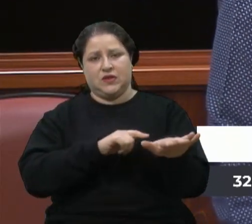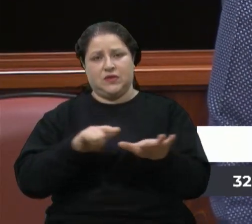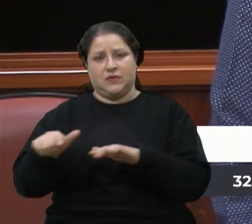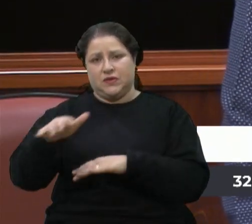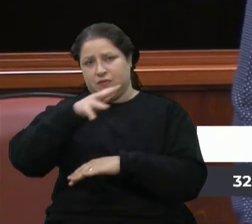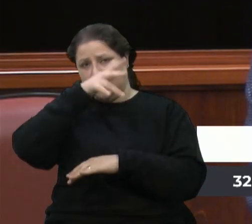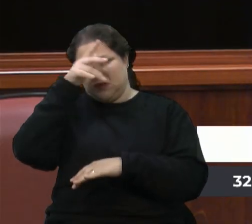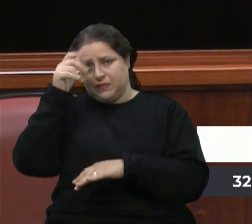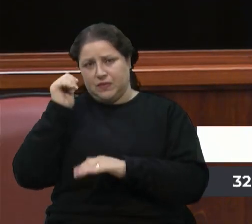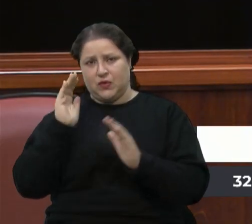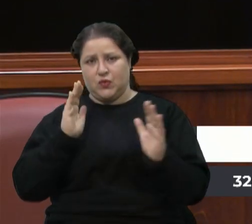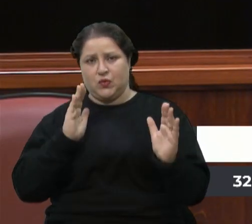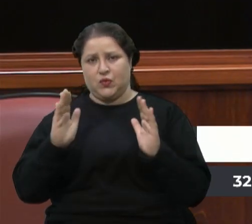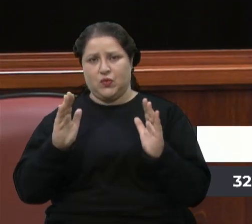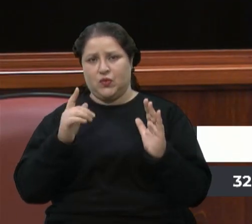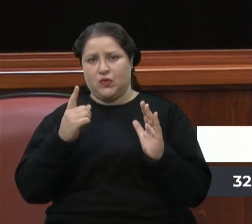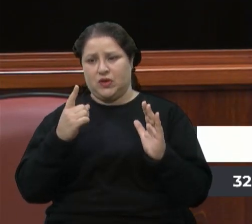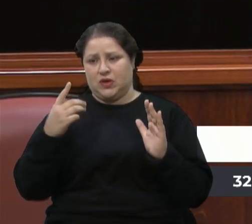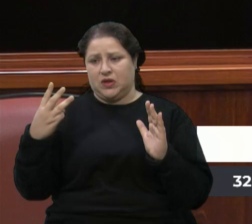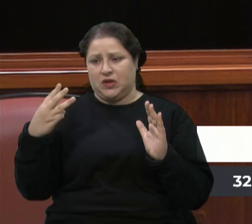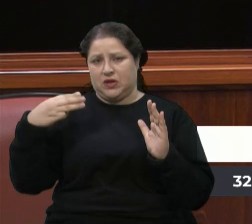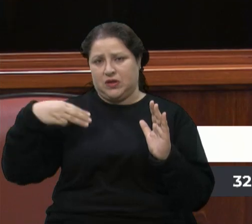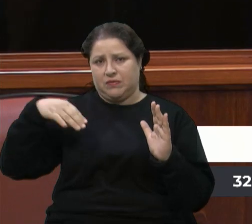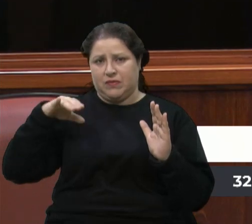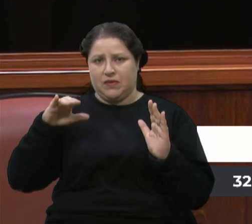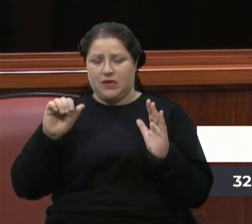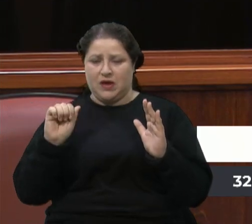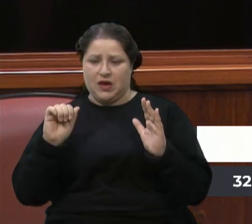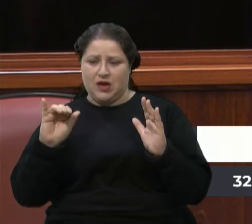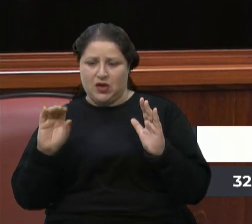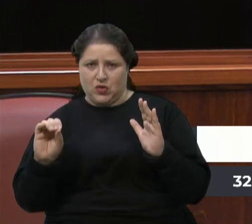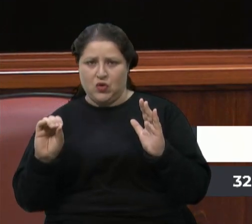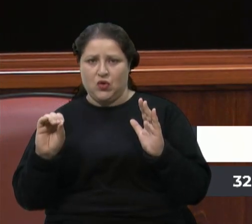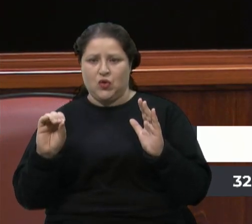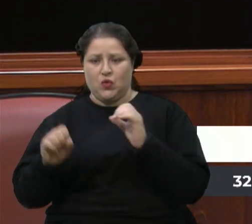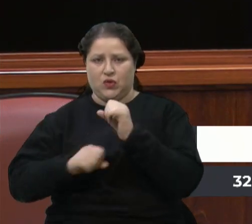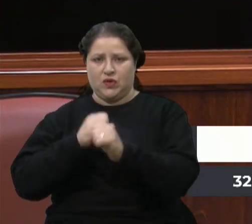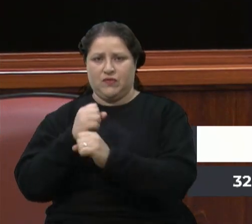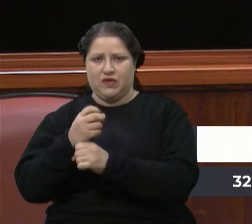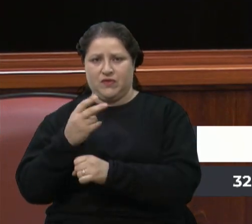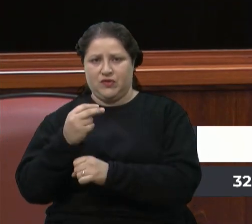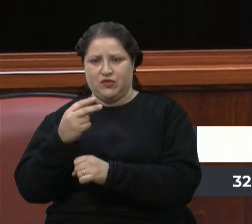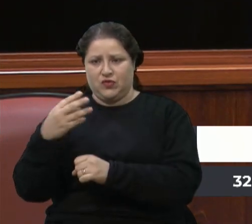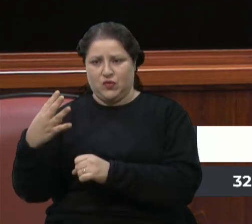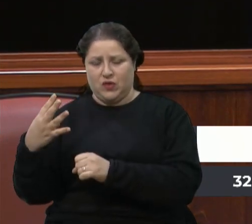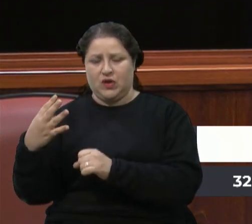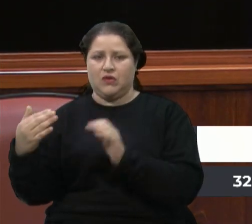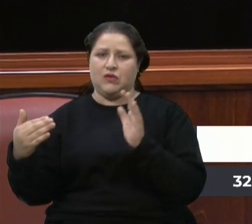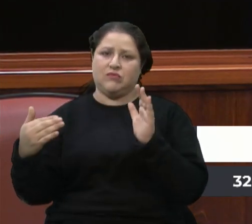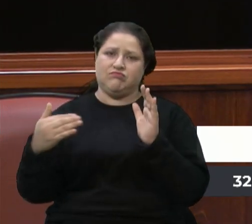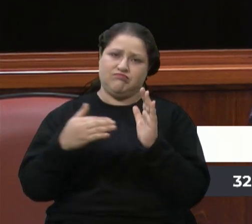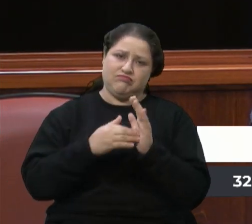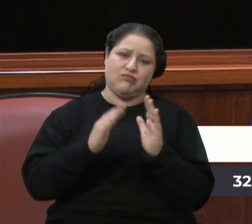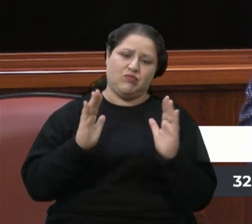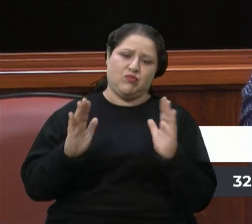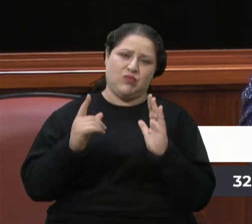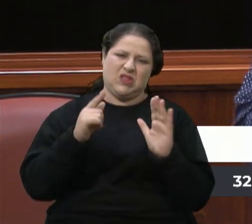começa no dia 13 de maio, no próximo ano, de 2024. Vários colegas